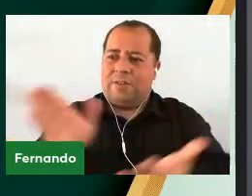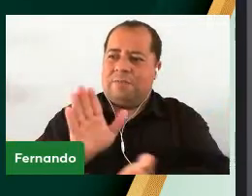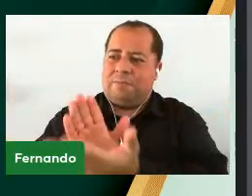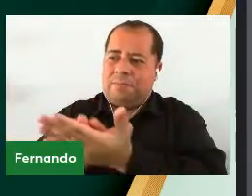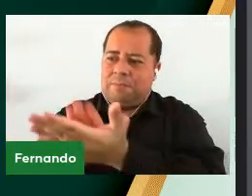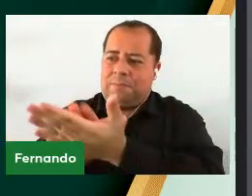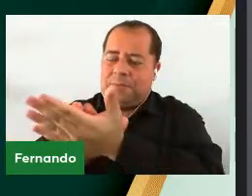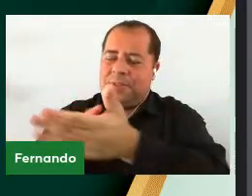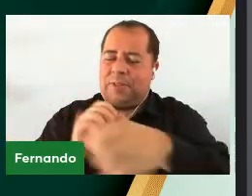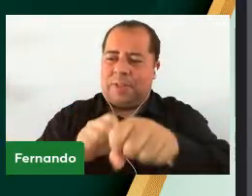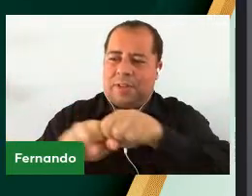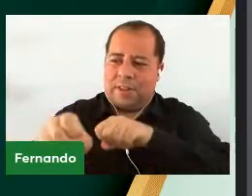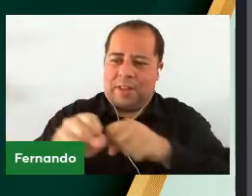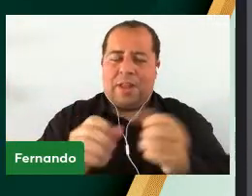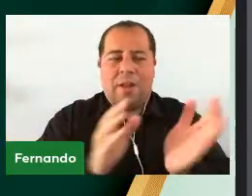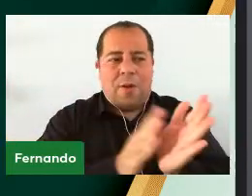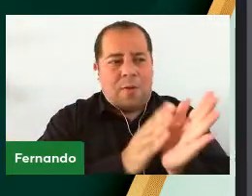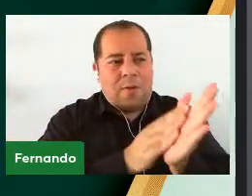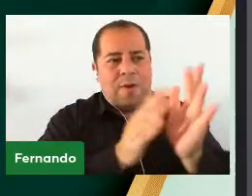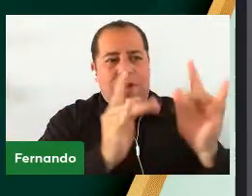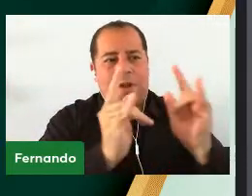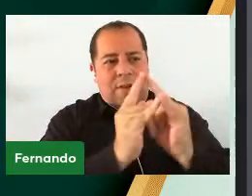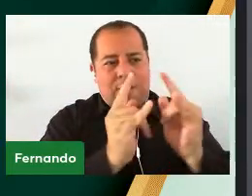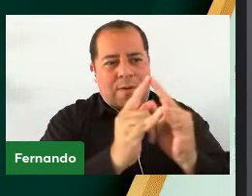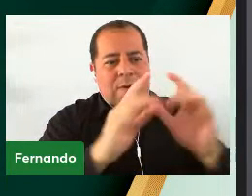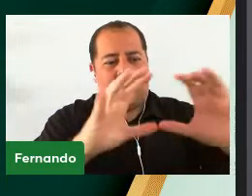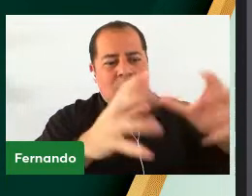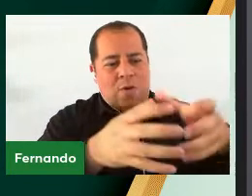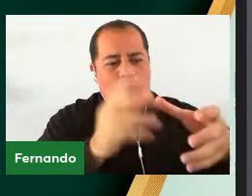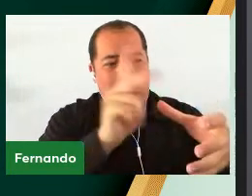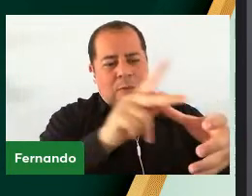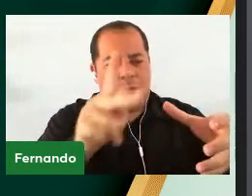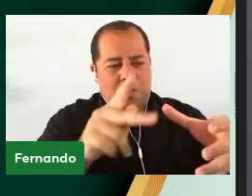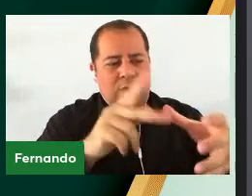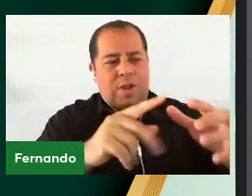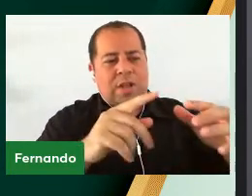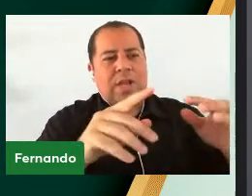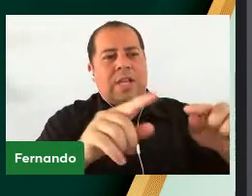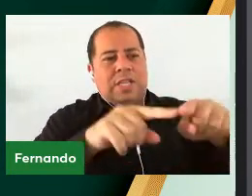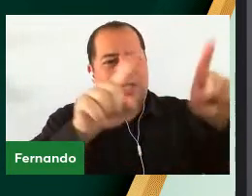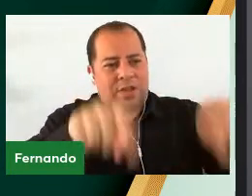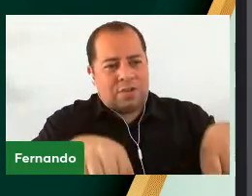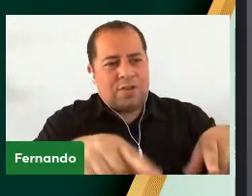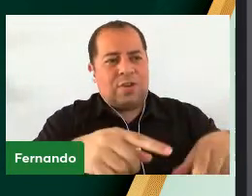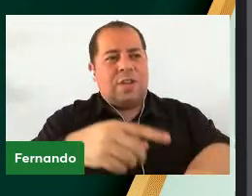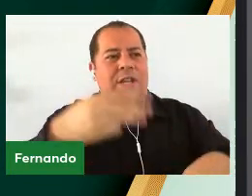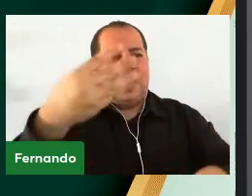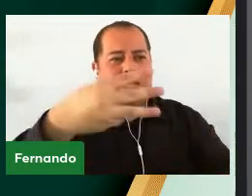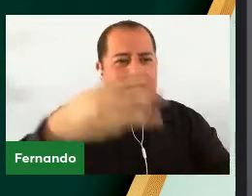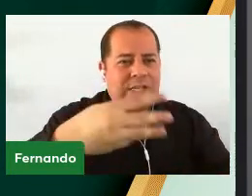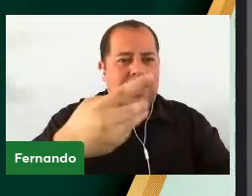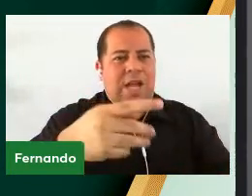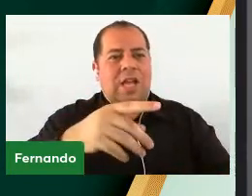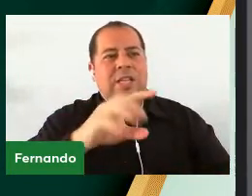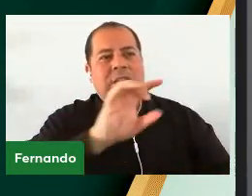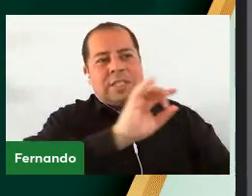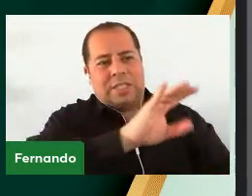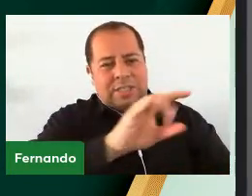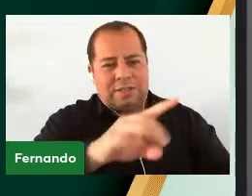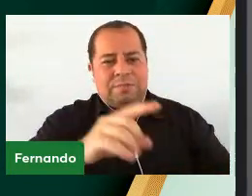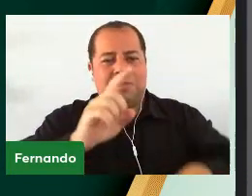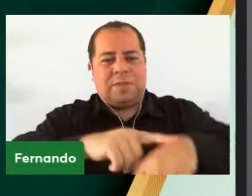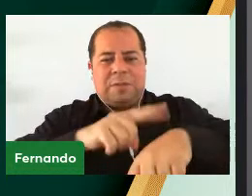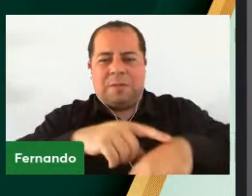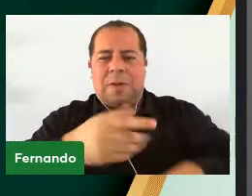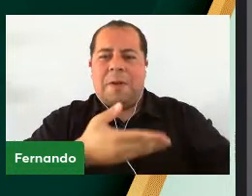formatura Homenageio a Unipampa O seu corpo docente E seu corpo servidores Terceirizados E técnicos Que fazem Em cada momento Valer a pena